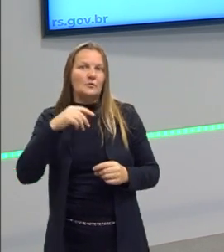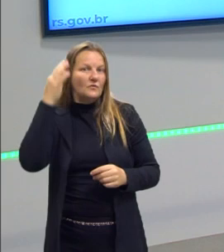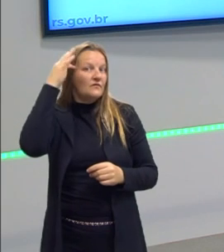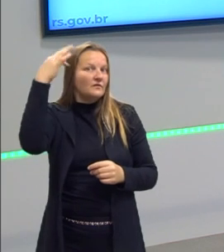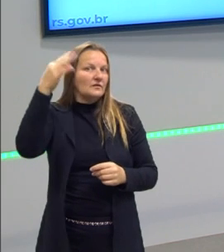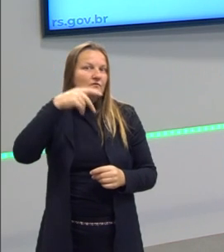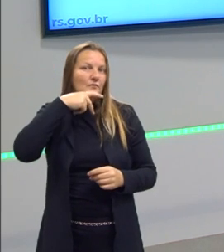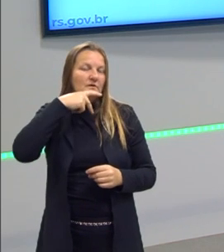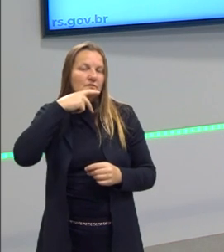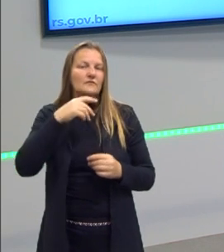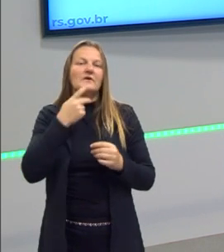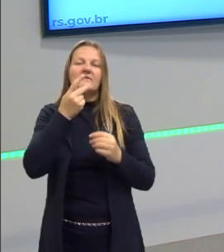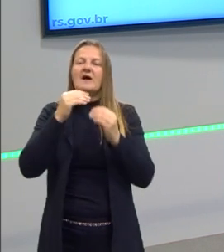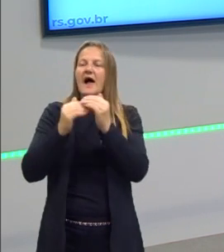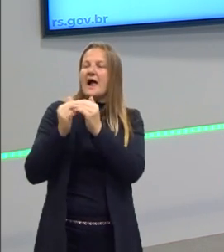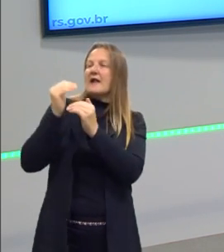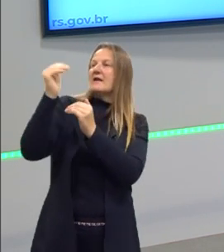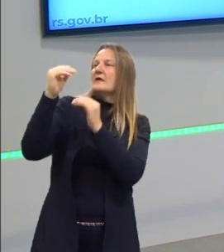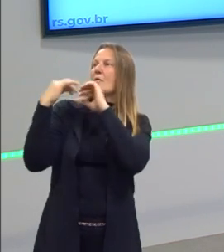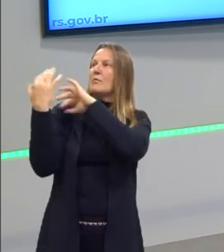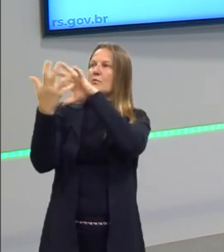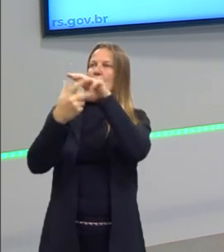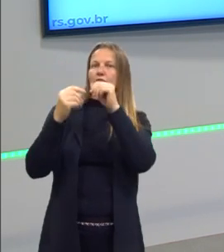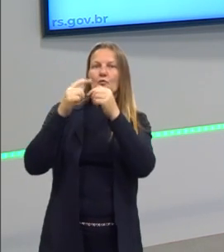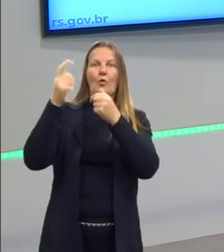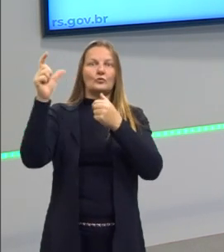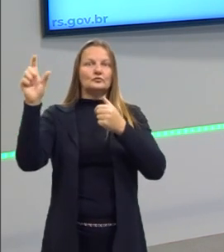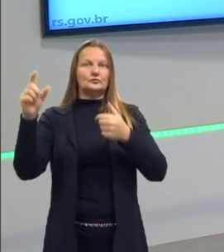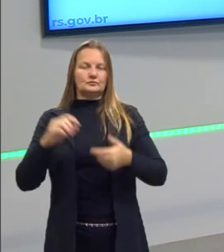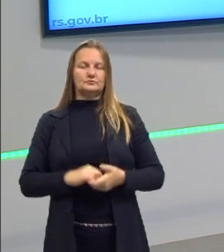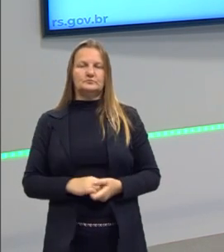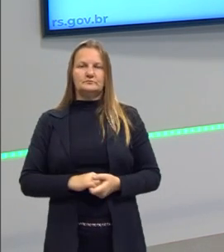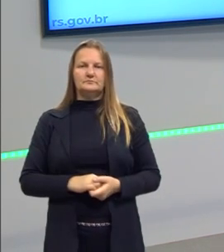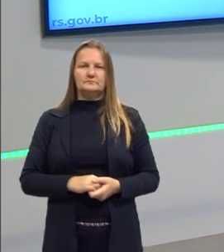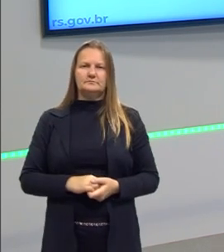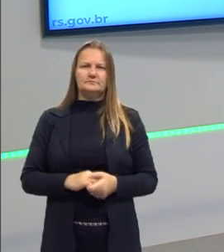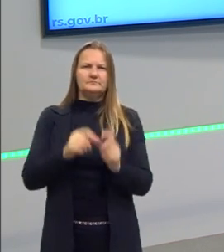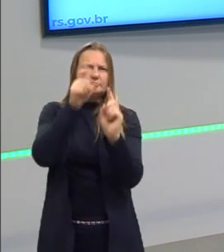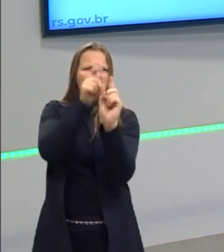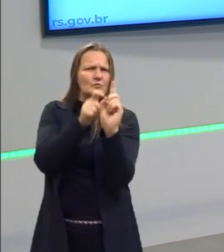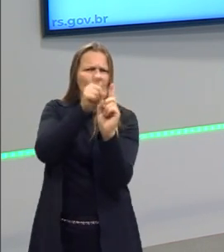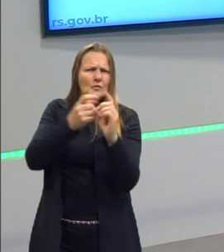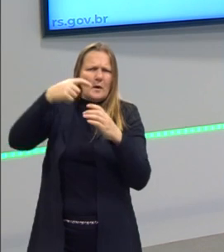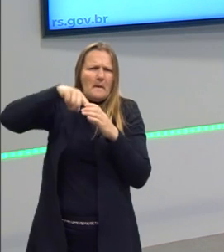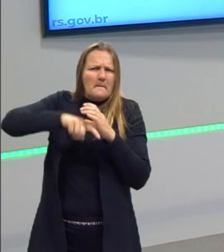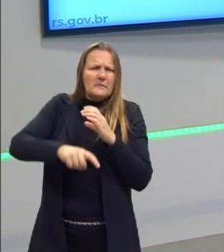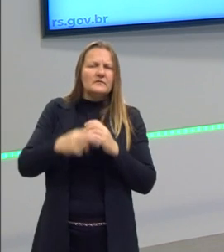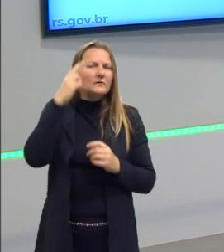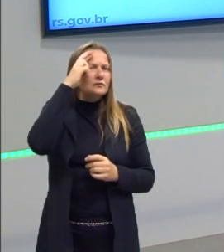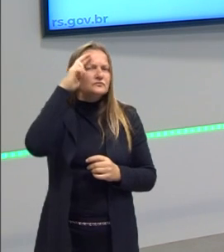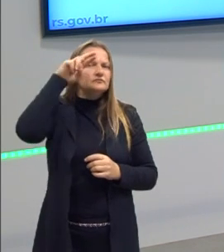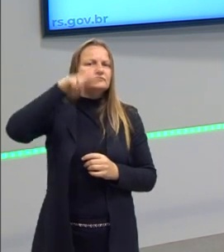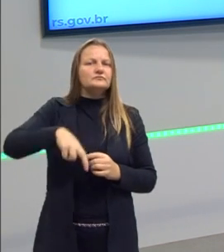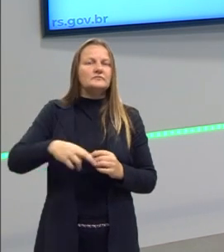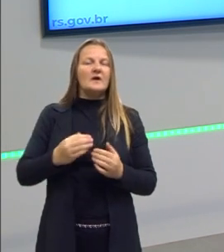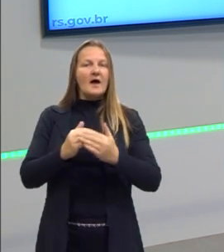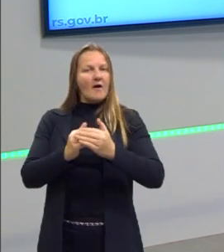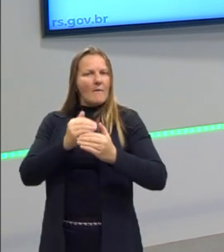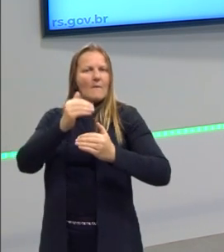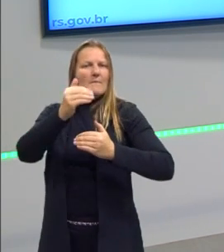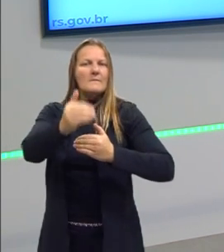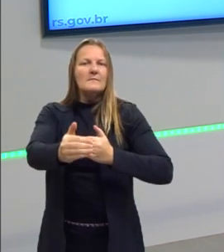proposta dele. Mas pensar metafisicamente é aprofundar a nossa racionalidade além